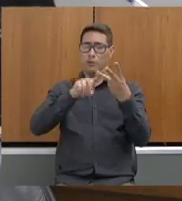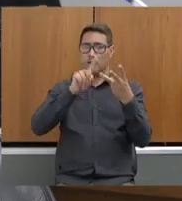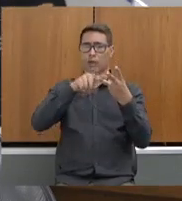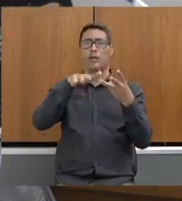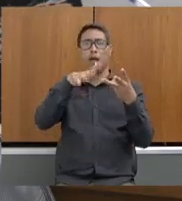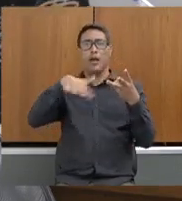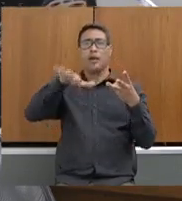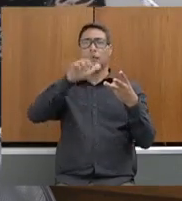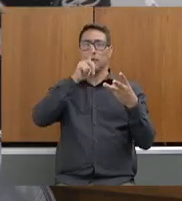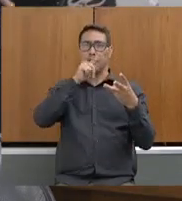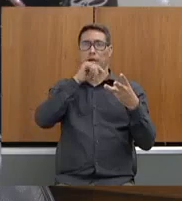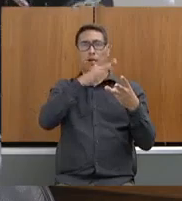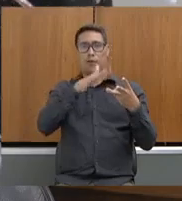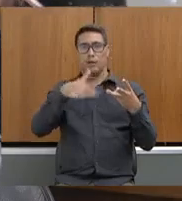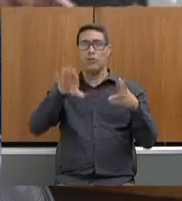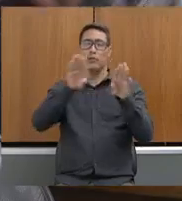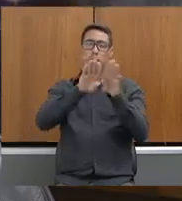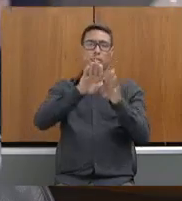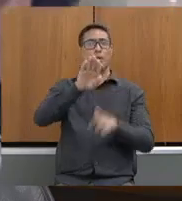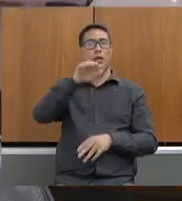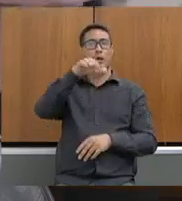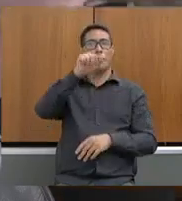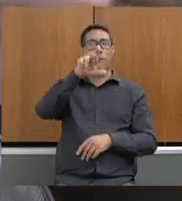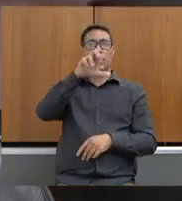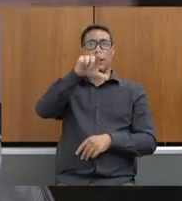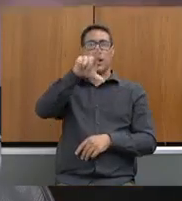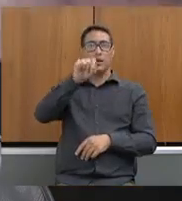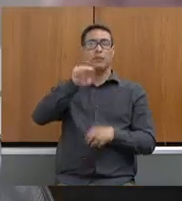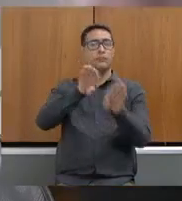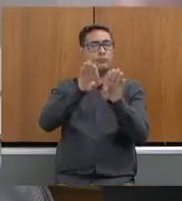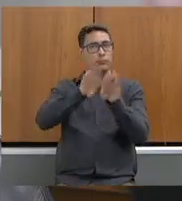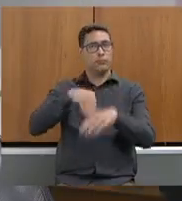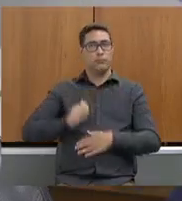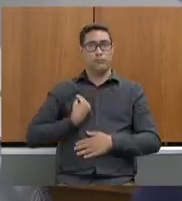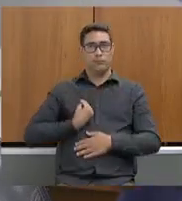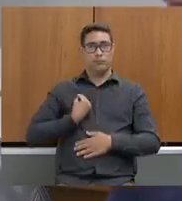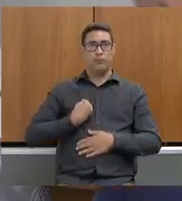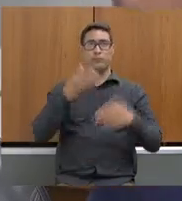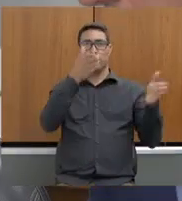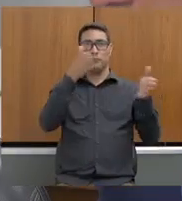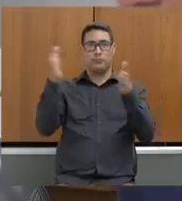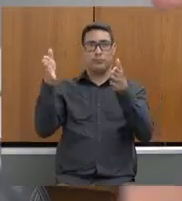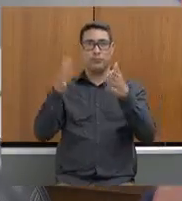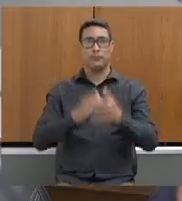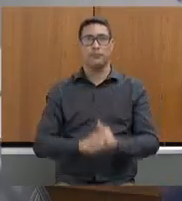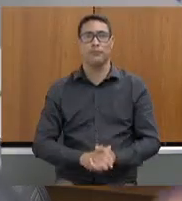Águas, diretor-geral Marcelo Fonseca aqui também presente. Pode passar, por favor.